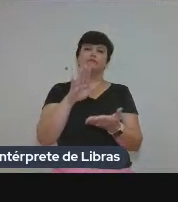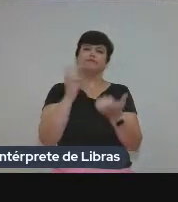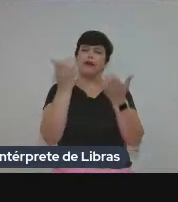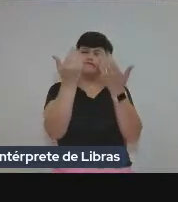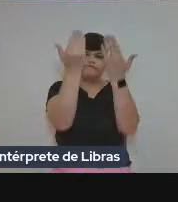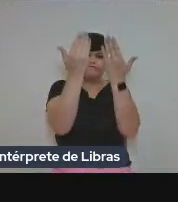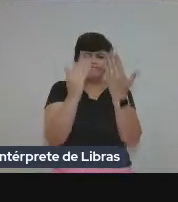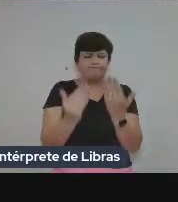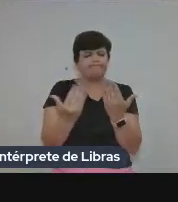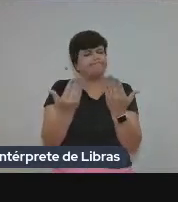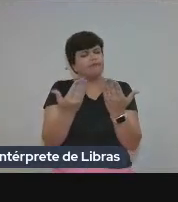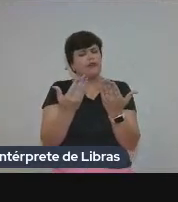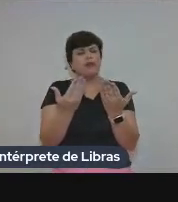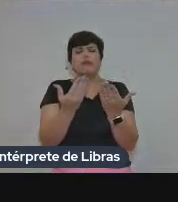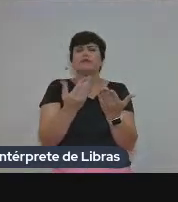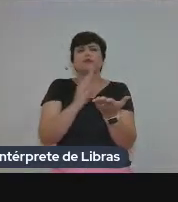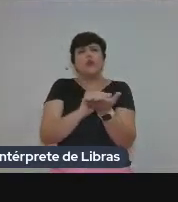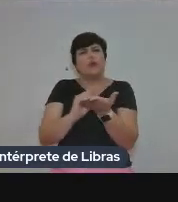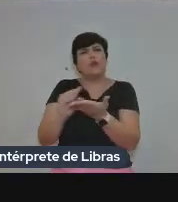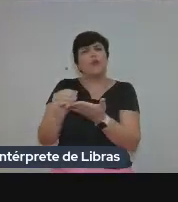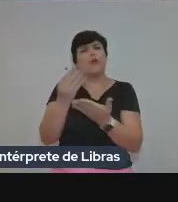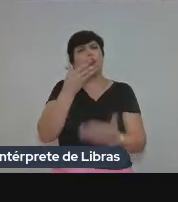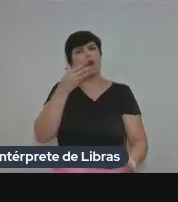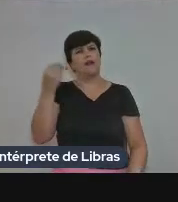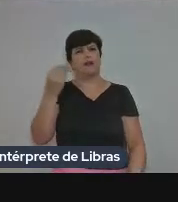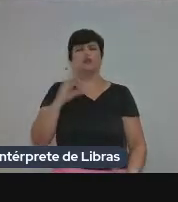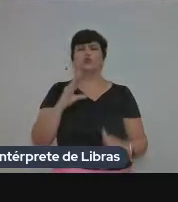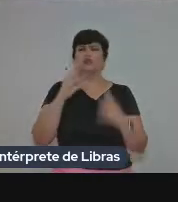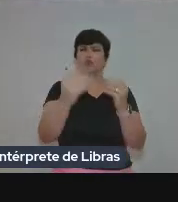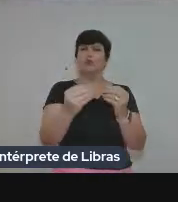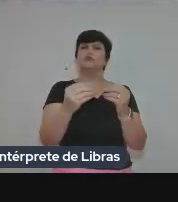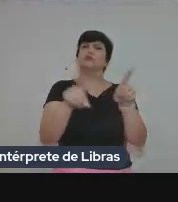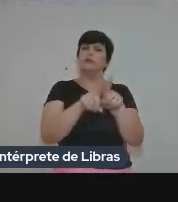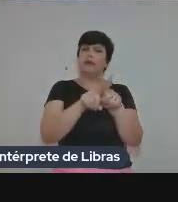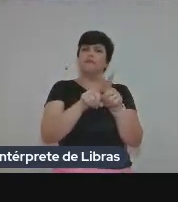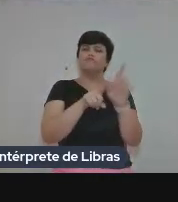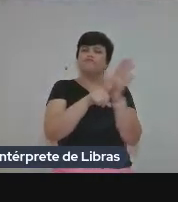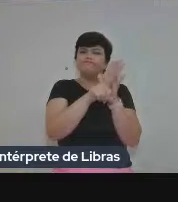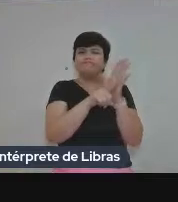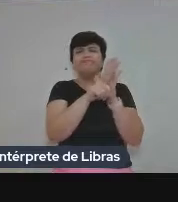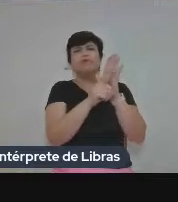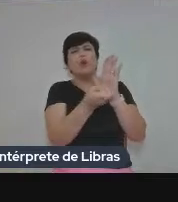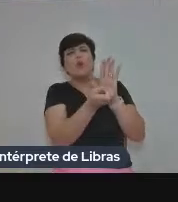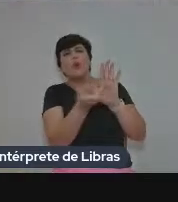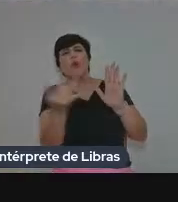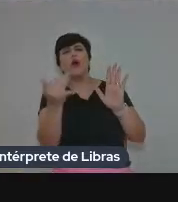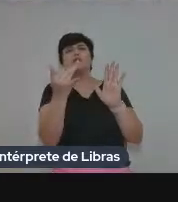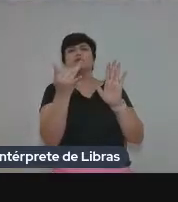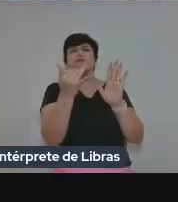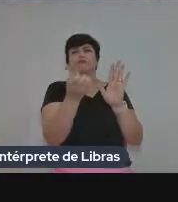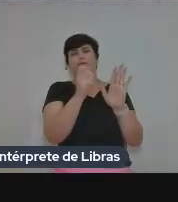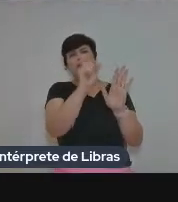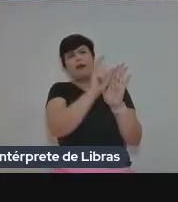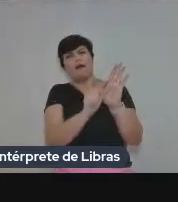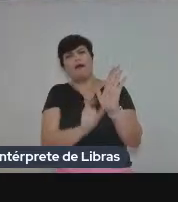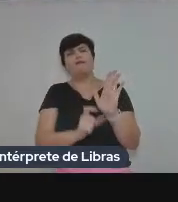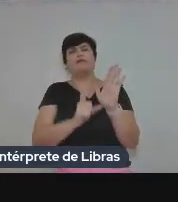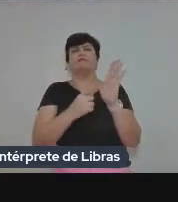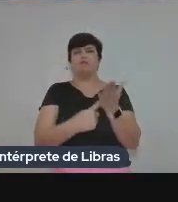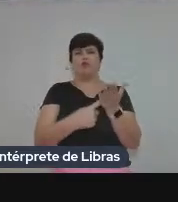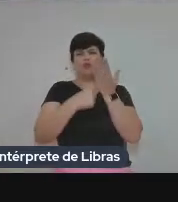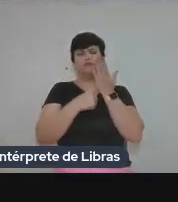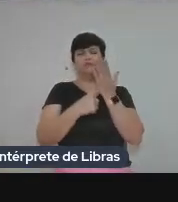analisar esses dados quantitativos qualitativamente. Pode passar. Então, como é que esse corpos foi formado, né? Eu